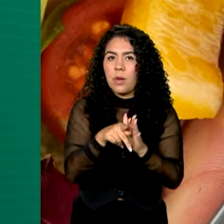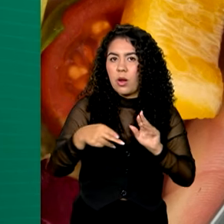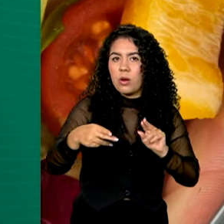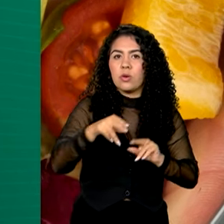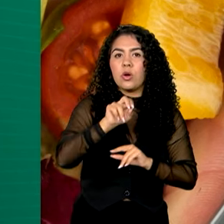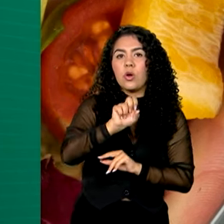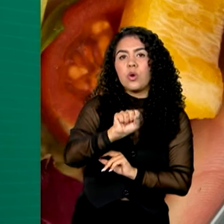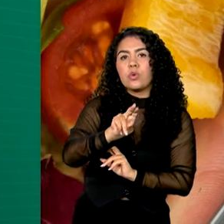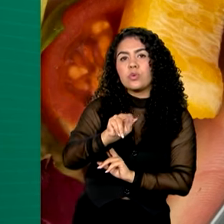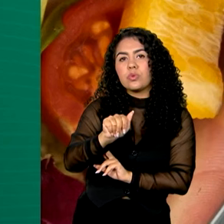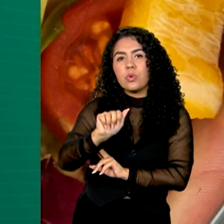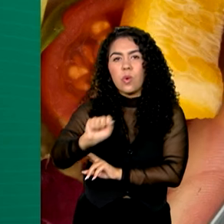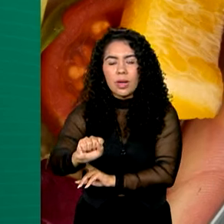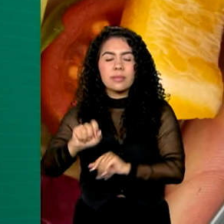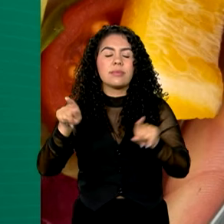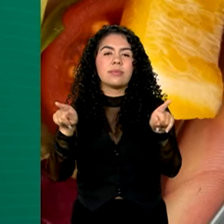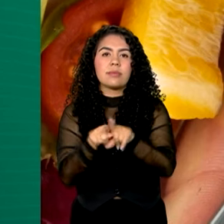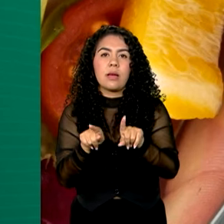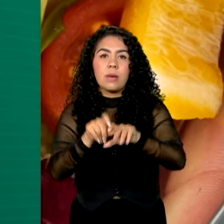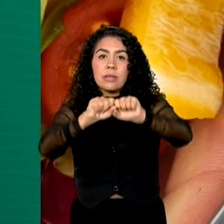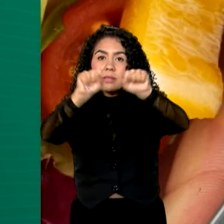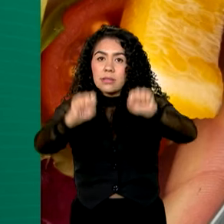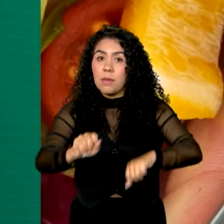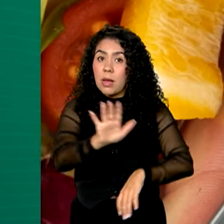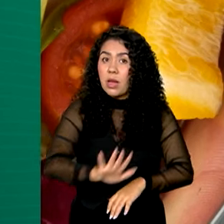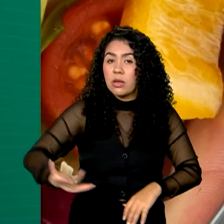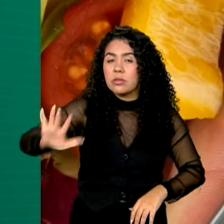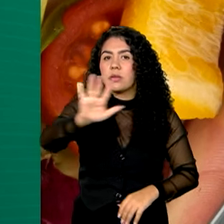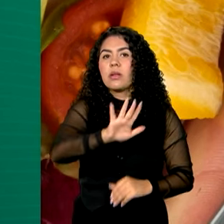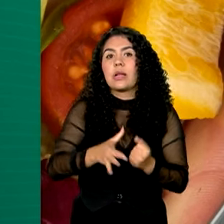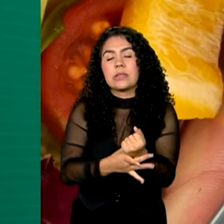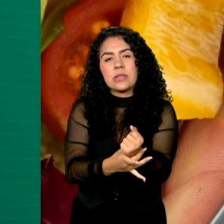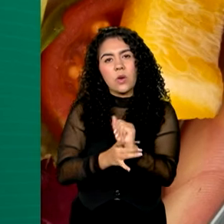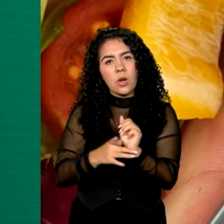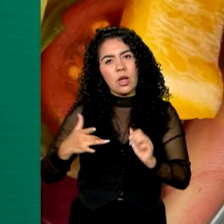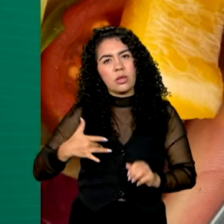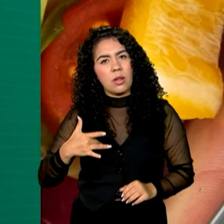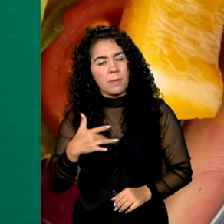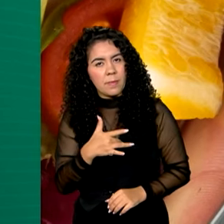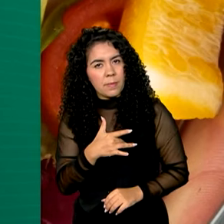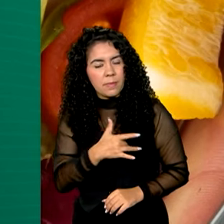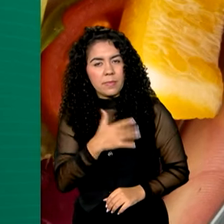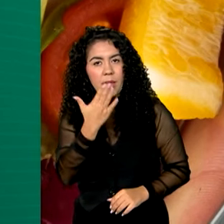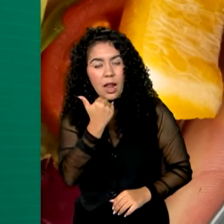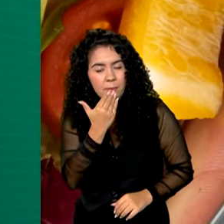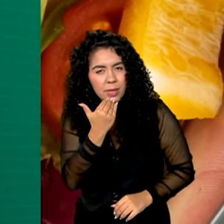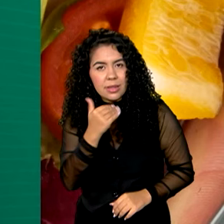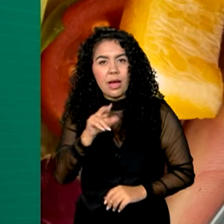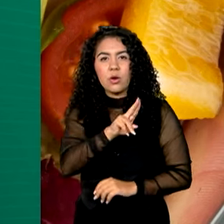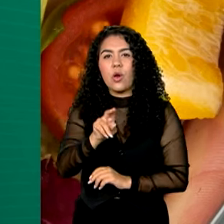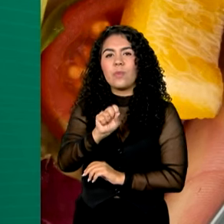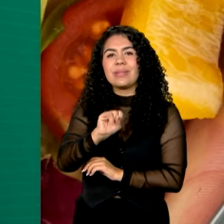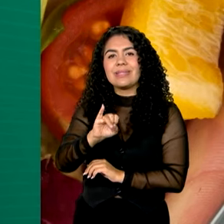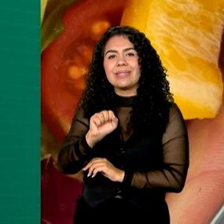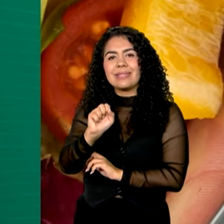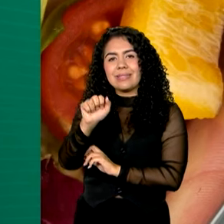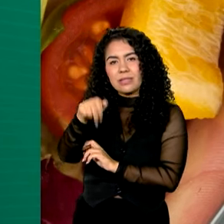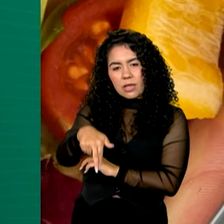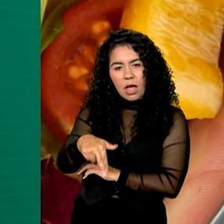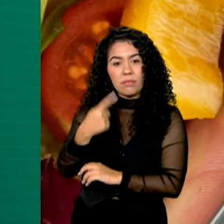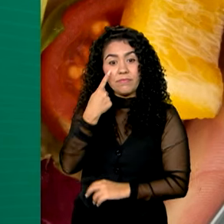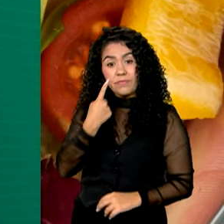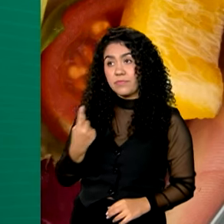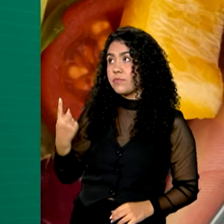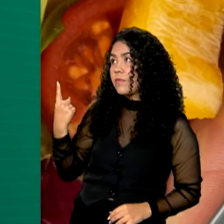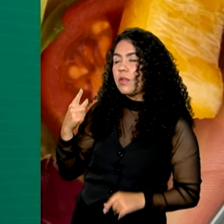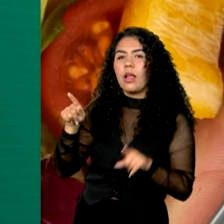SUAS, e do Sistema Nacional de Segurança Alimentar e Nutricional, CISAM. Produção de estudos e